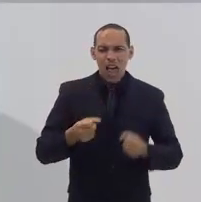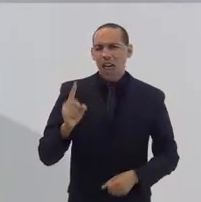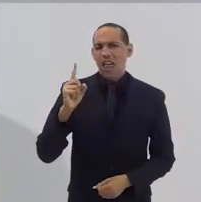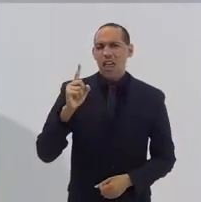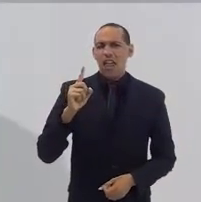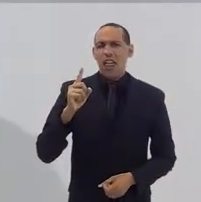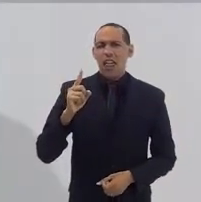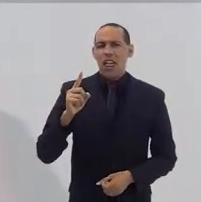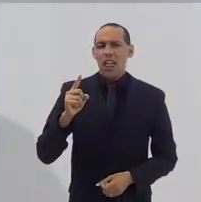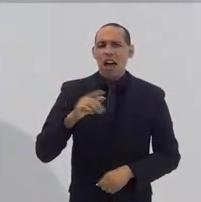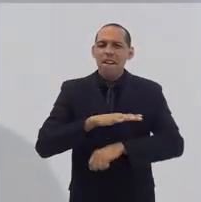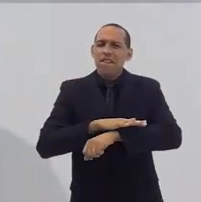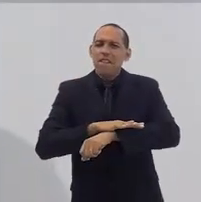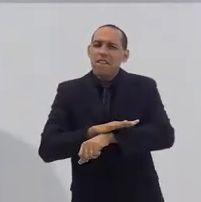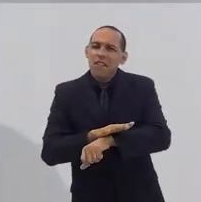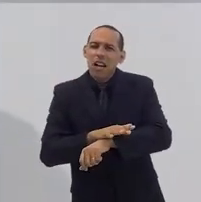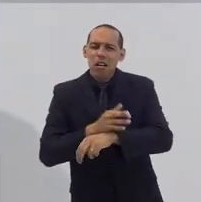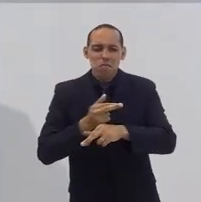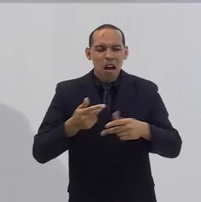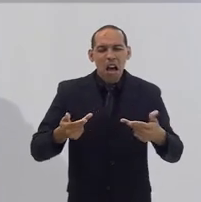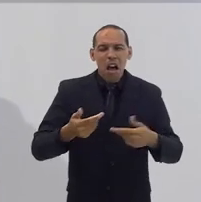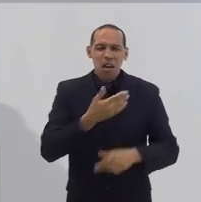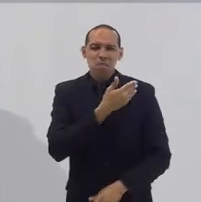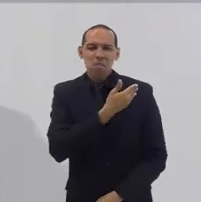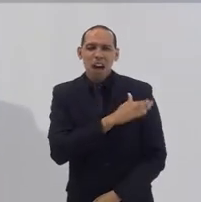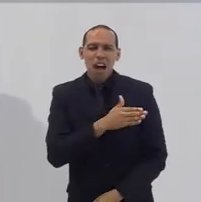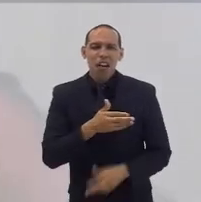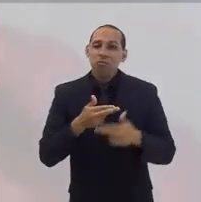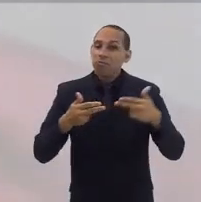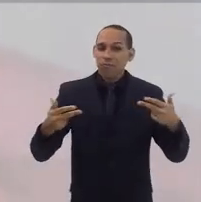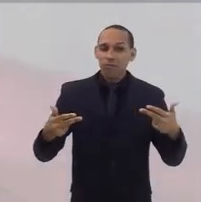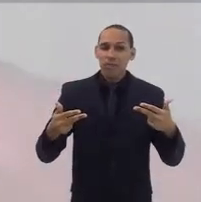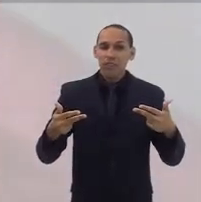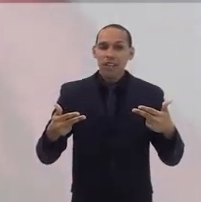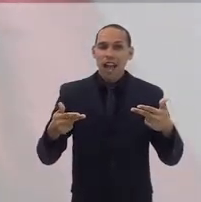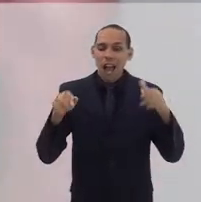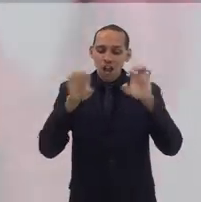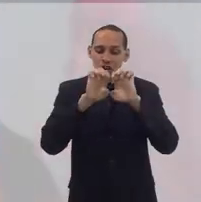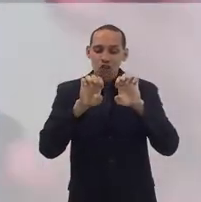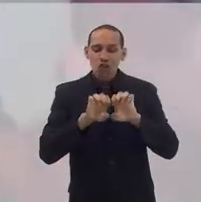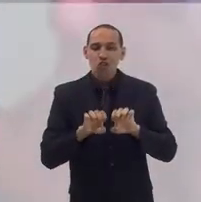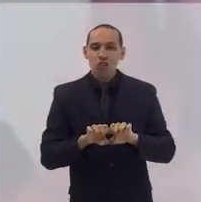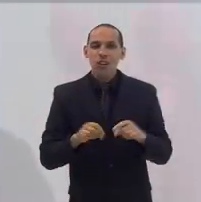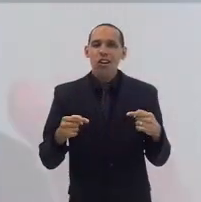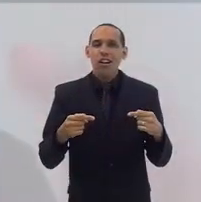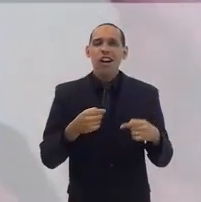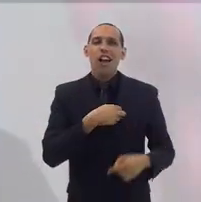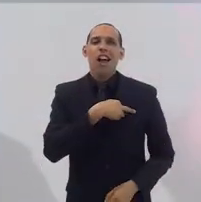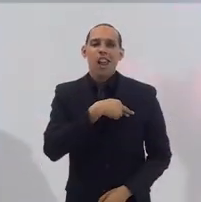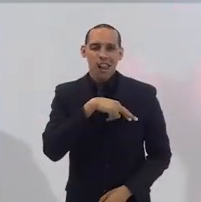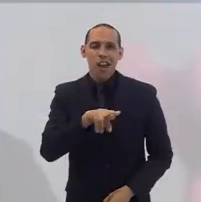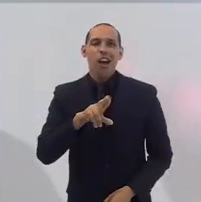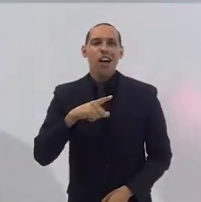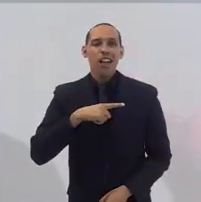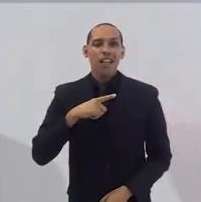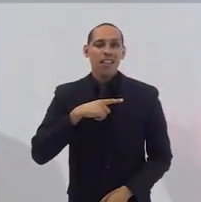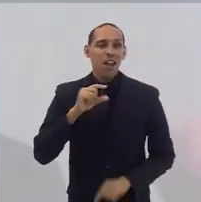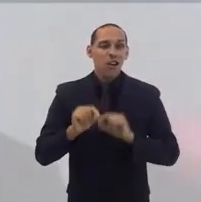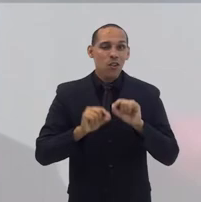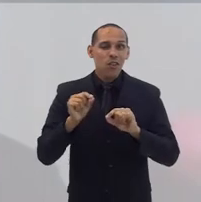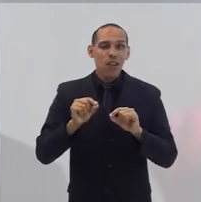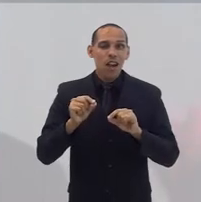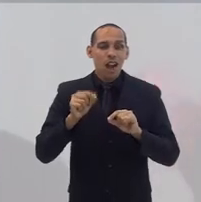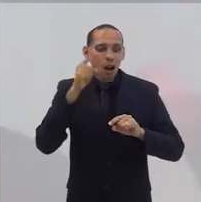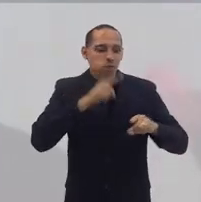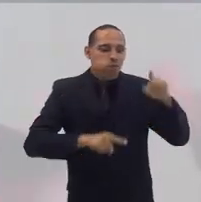intolerância, dessa discriminação, isso tem a ver com essa estrutura religiosa que pretende